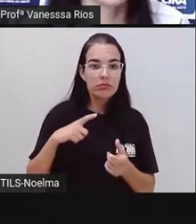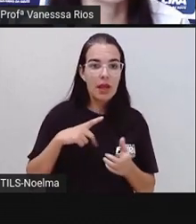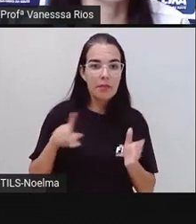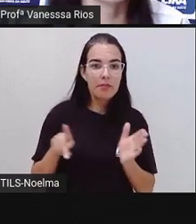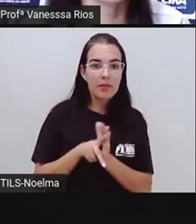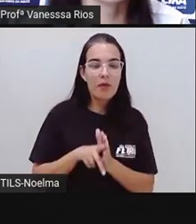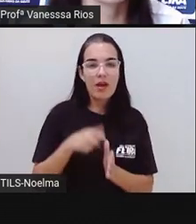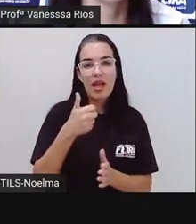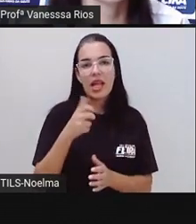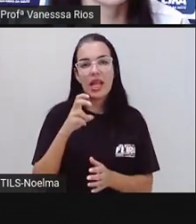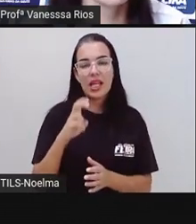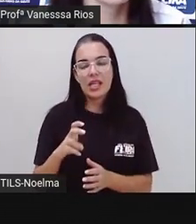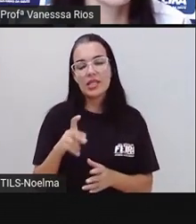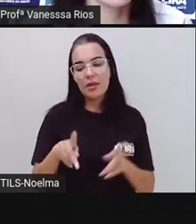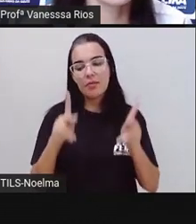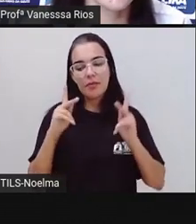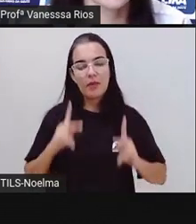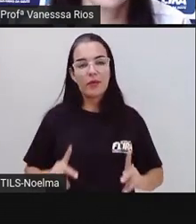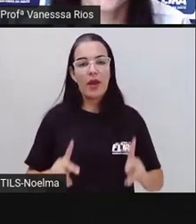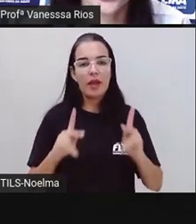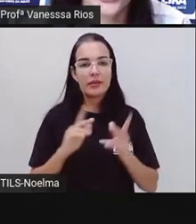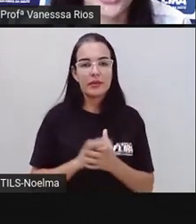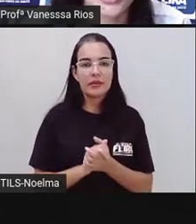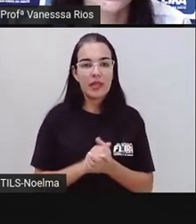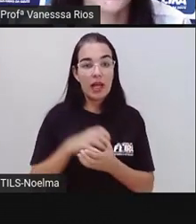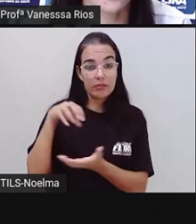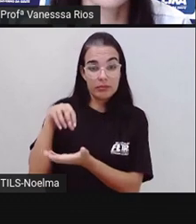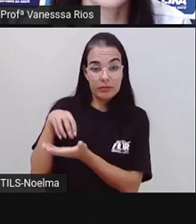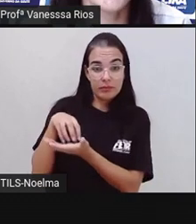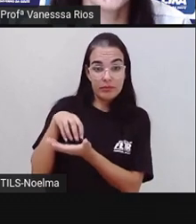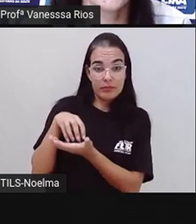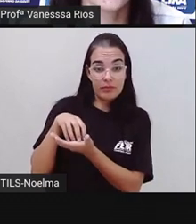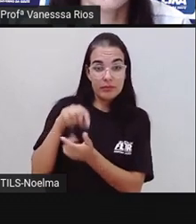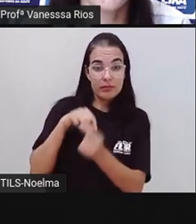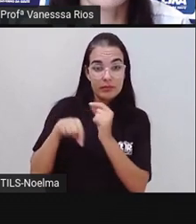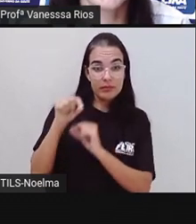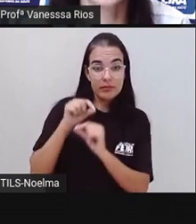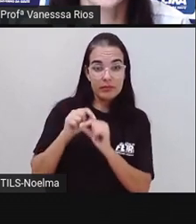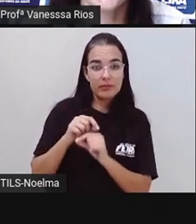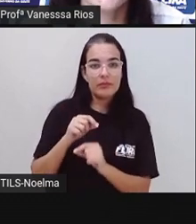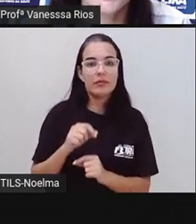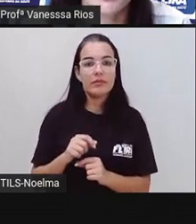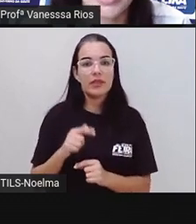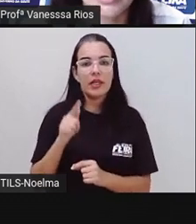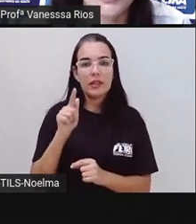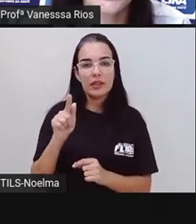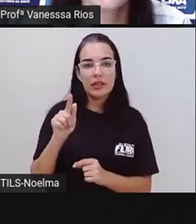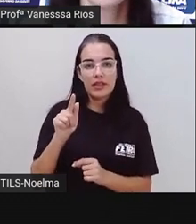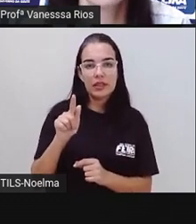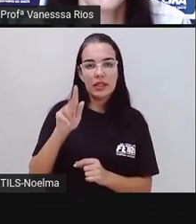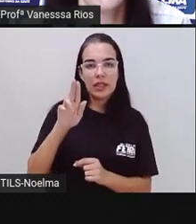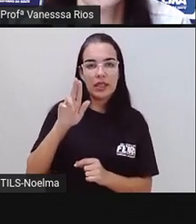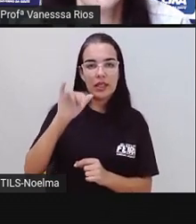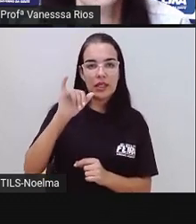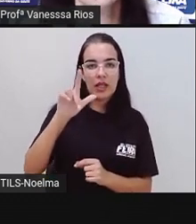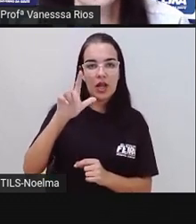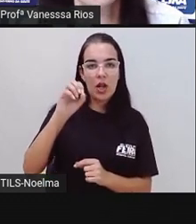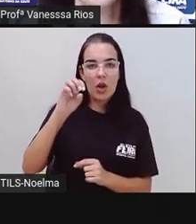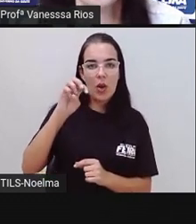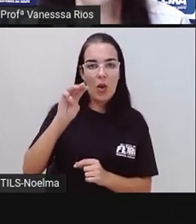povoados. E a sede do distrito, a comunidade quilombola Matinha dos Pretos, foi